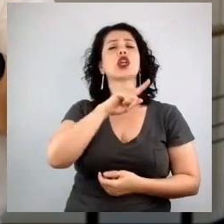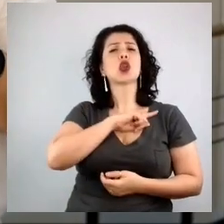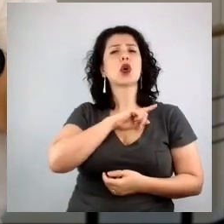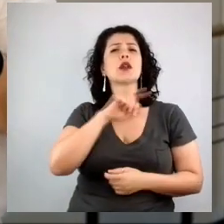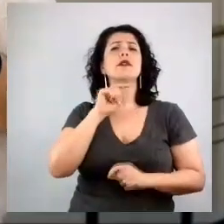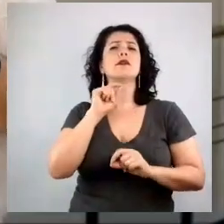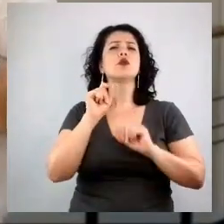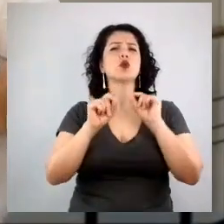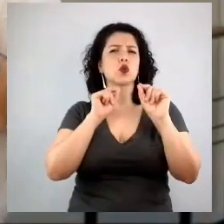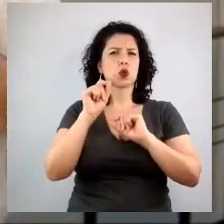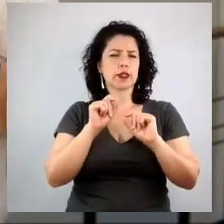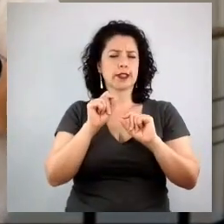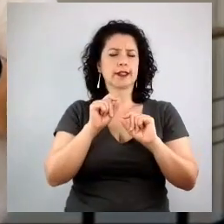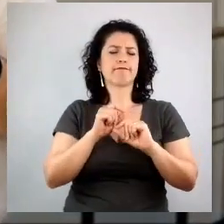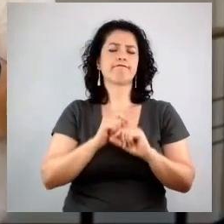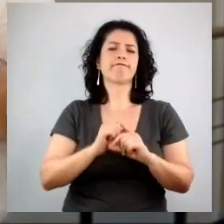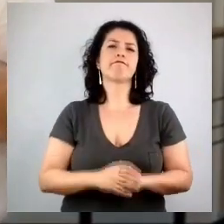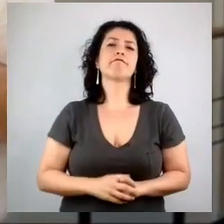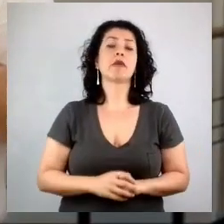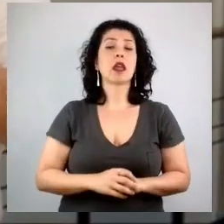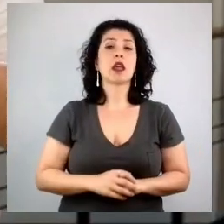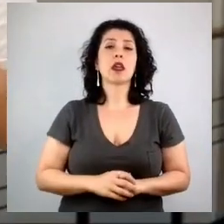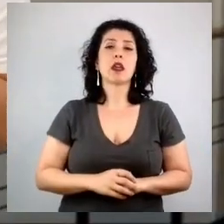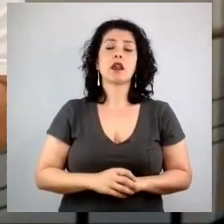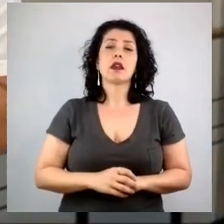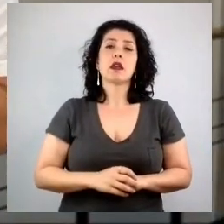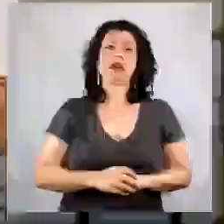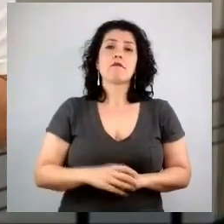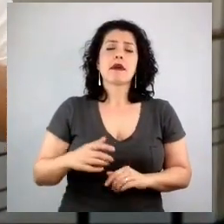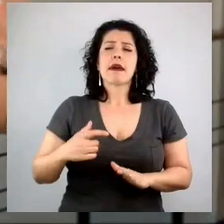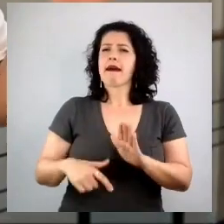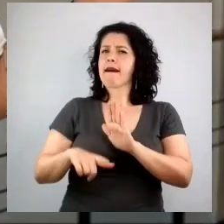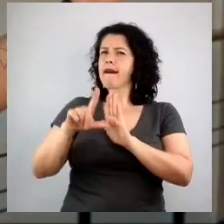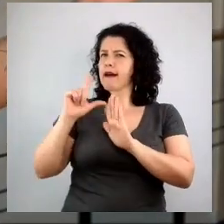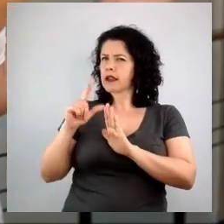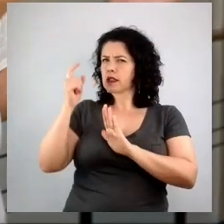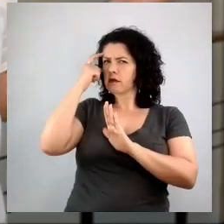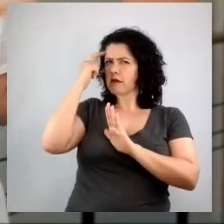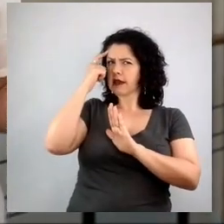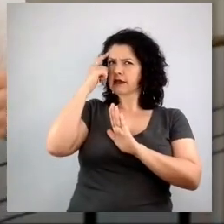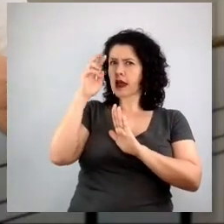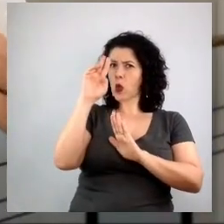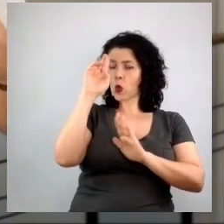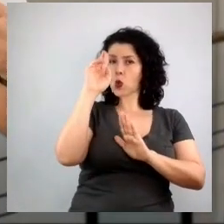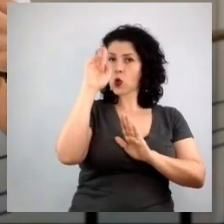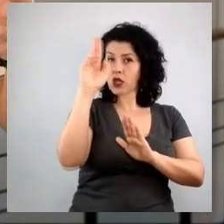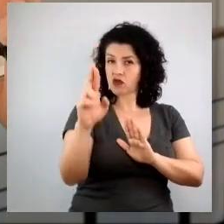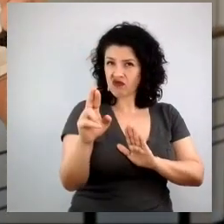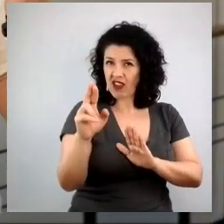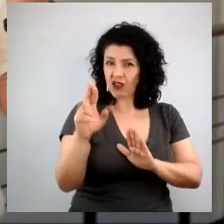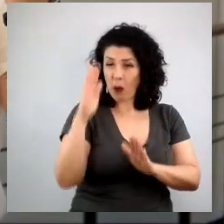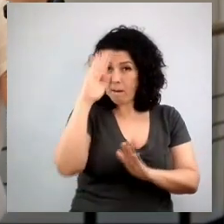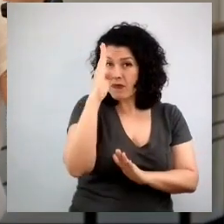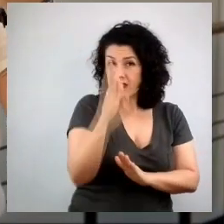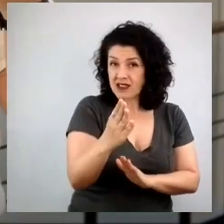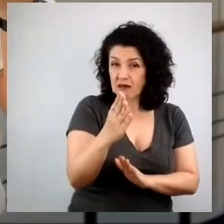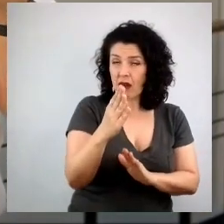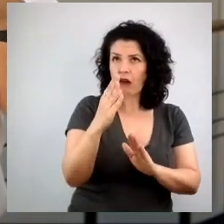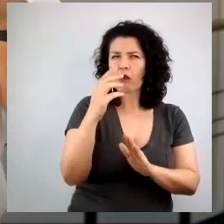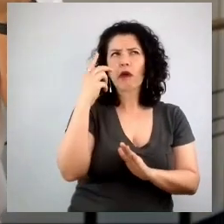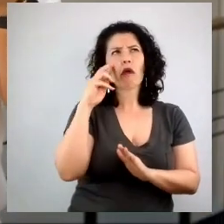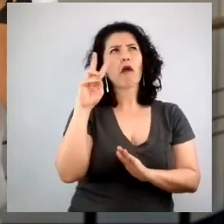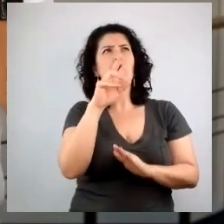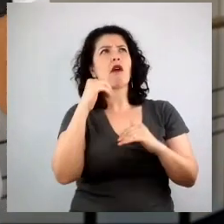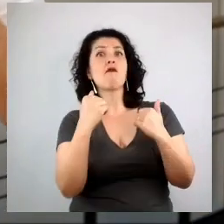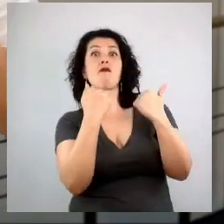que, em geral, antes de você tentar buscar essa resposta no que está acontecendo lá fora, é muito importante primeiro fazer uma